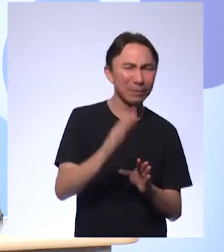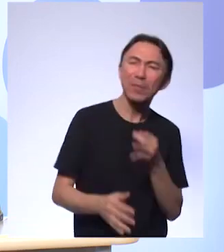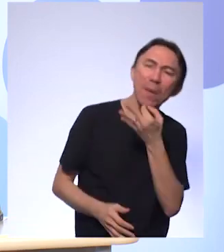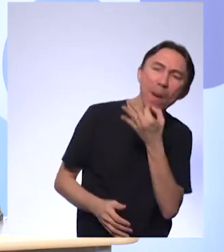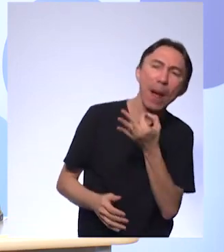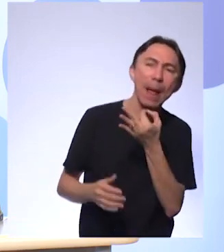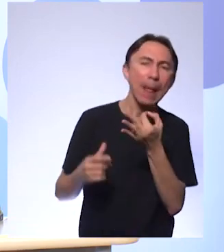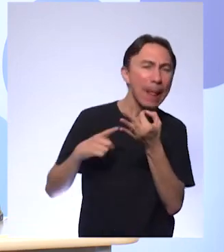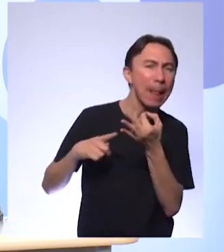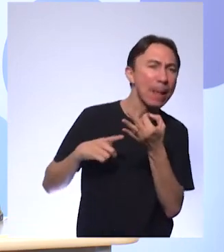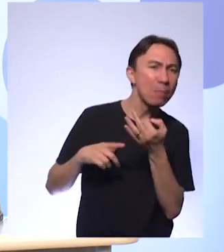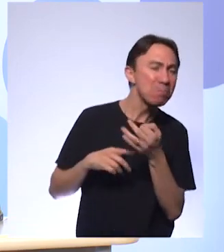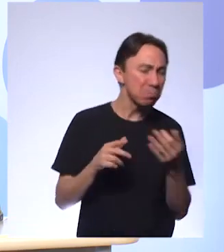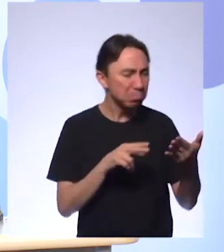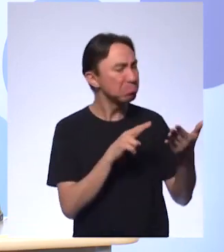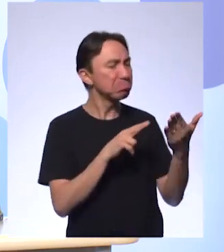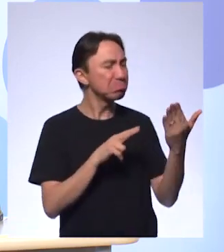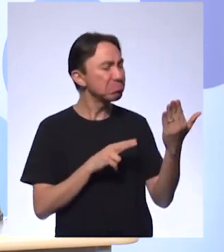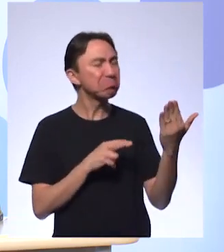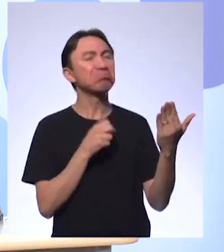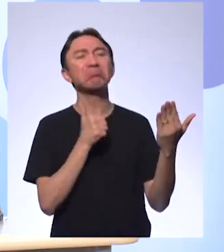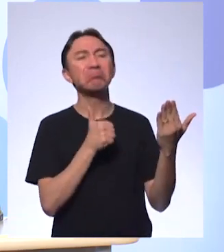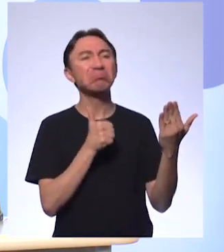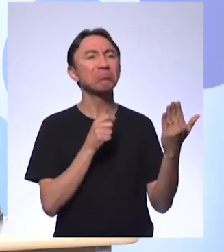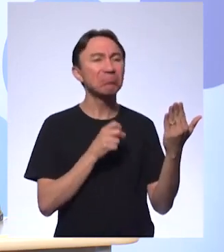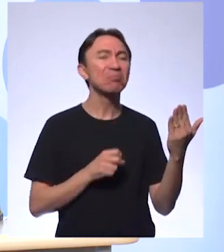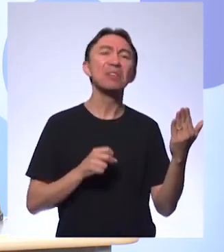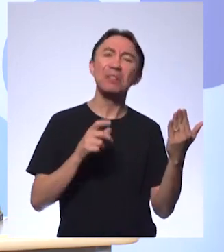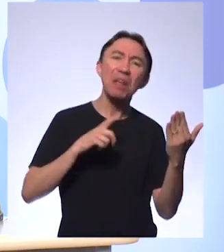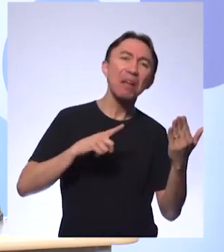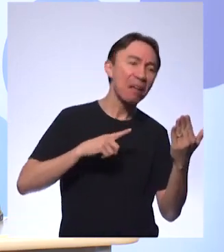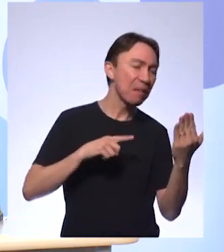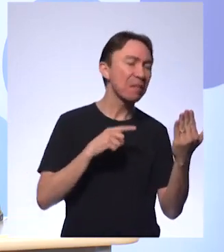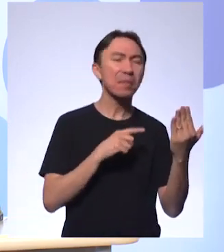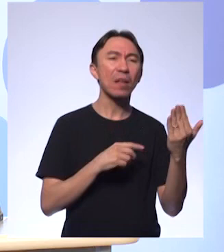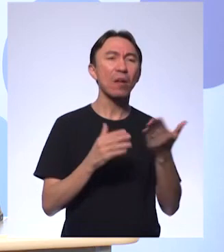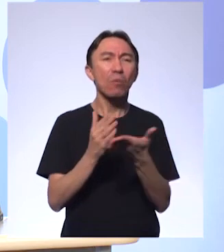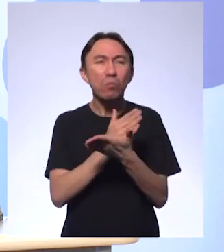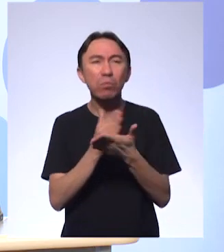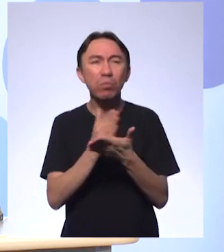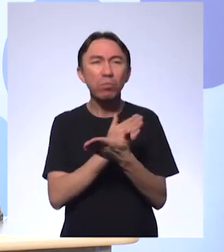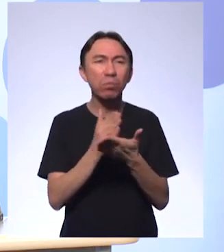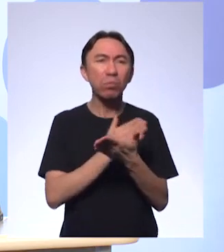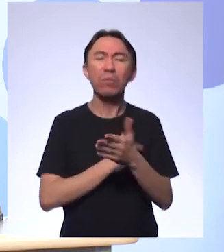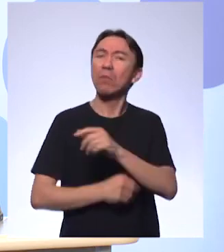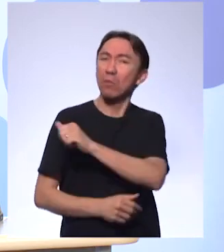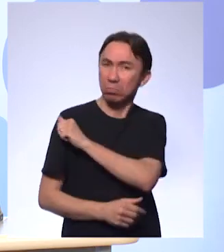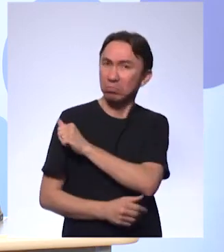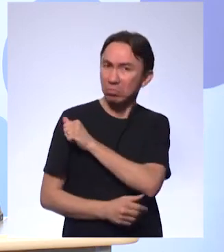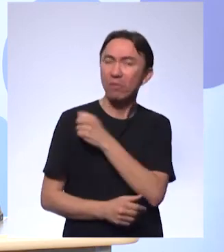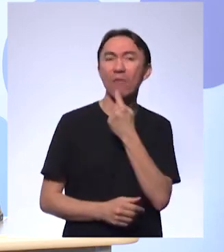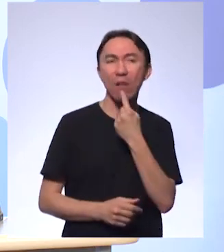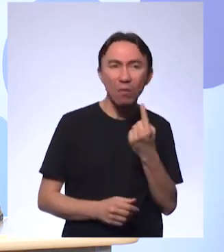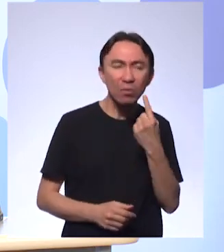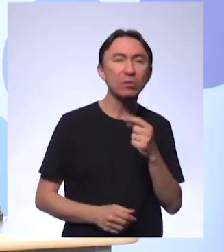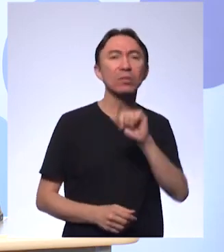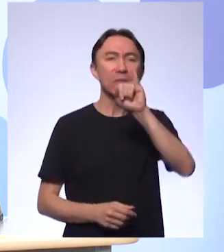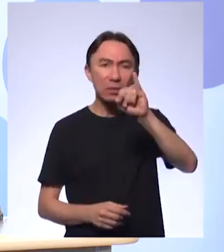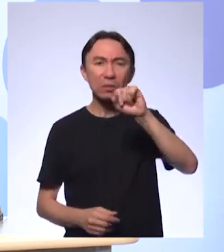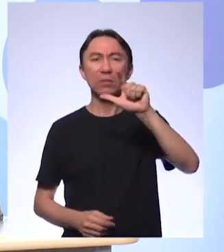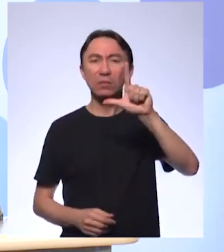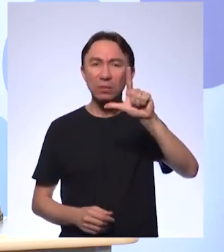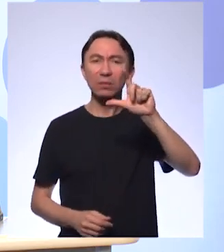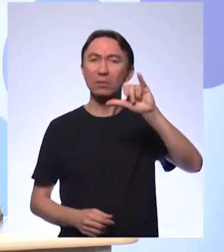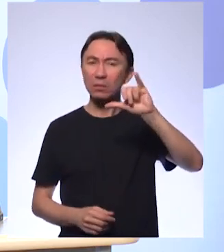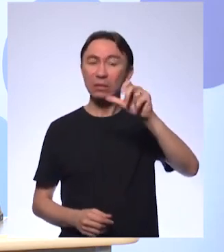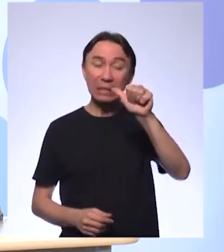Até agora está tudo certinho, porque você falou aí do irídio. Tinha alguns que participaram do chat, tinham colocado aqui